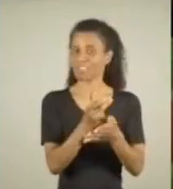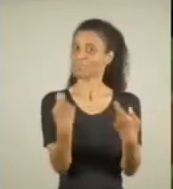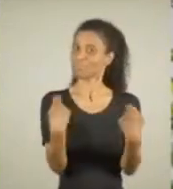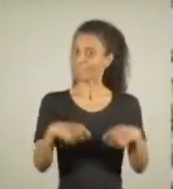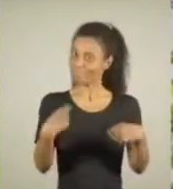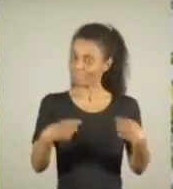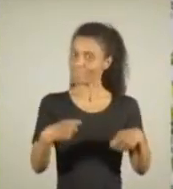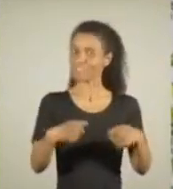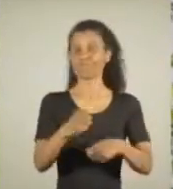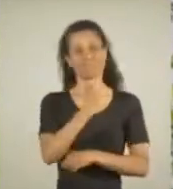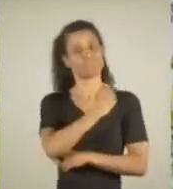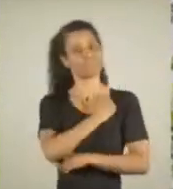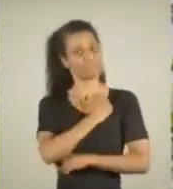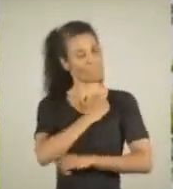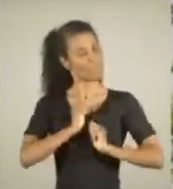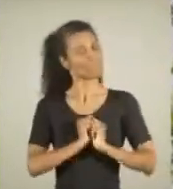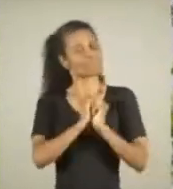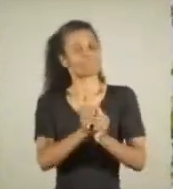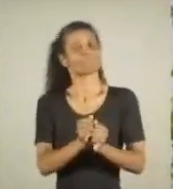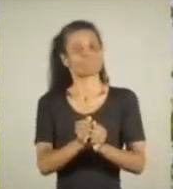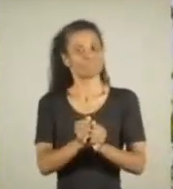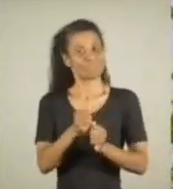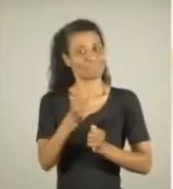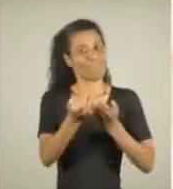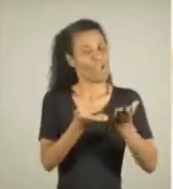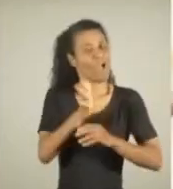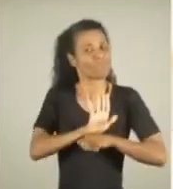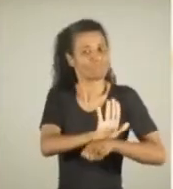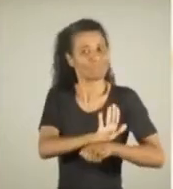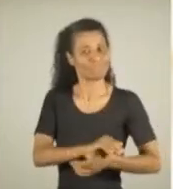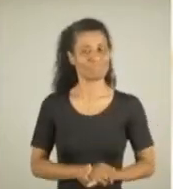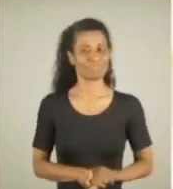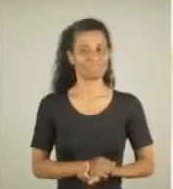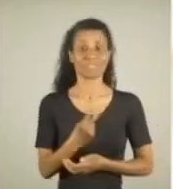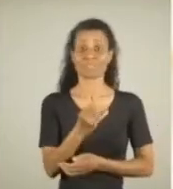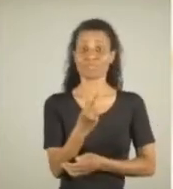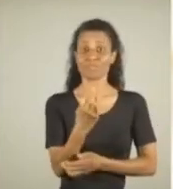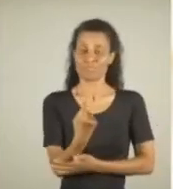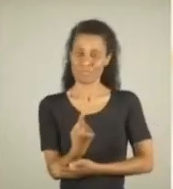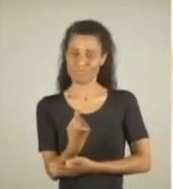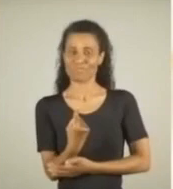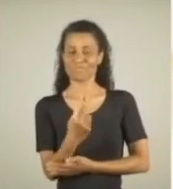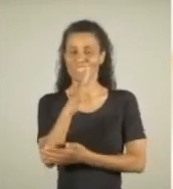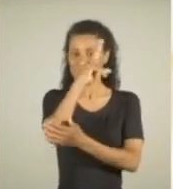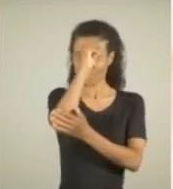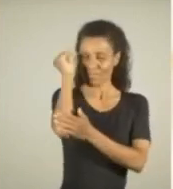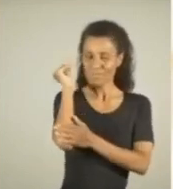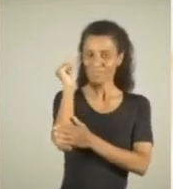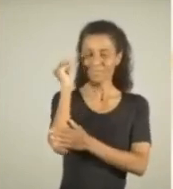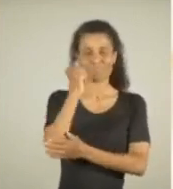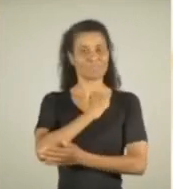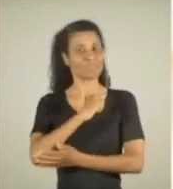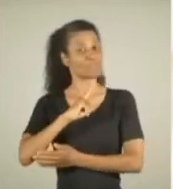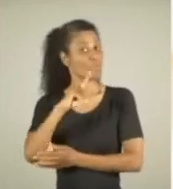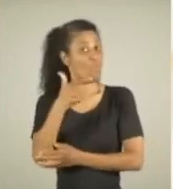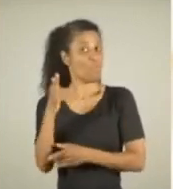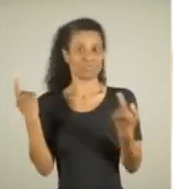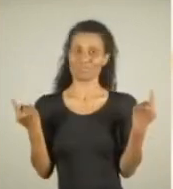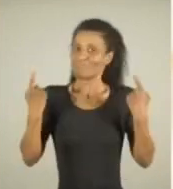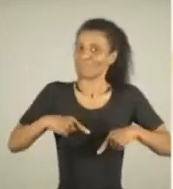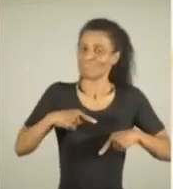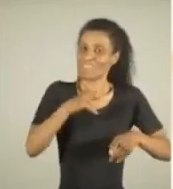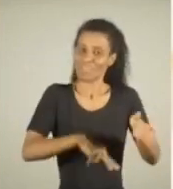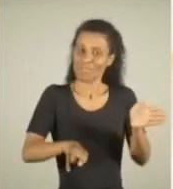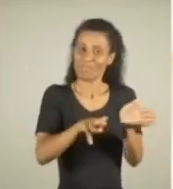Todas as vezes que a gente precisou, o Melo estava lá para nos atender. A partir de 2021, na Prefeitura, Melo terá outro